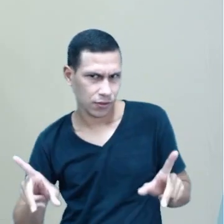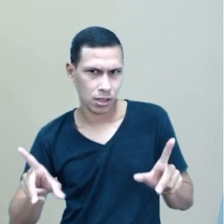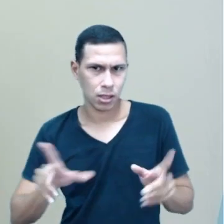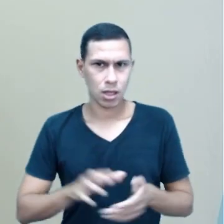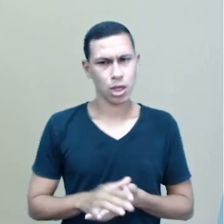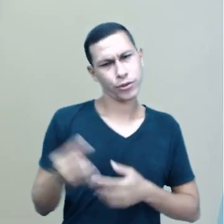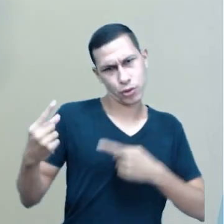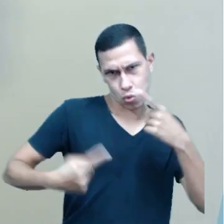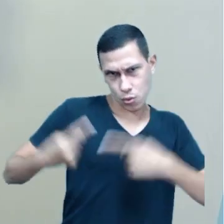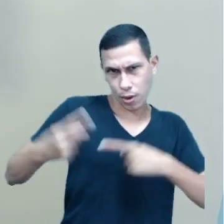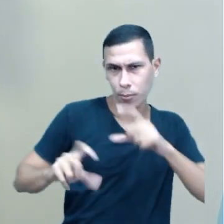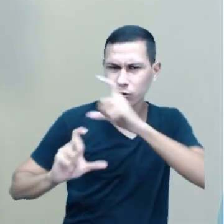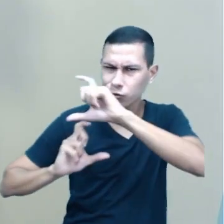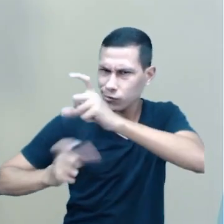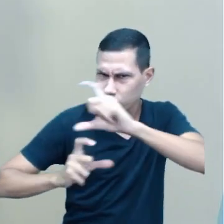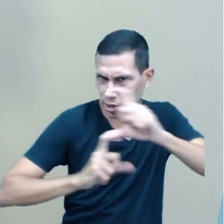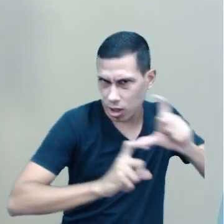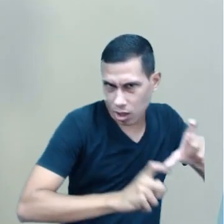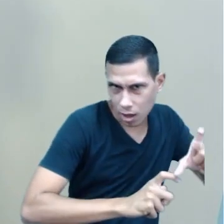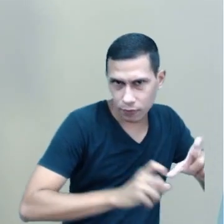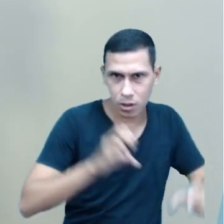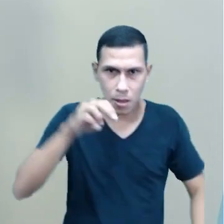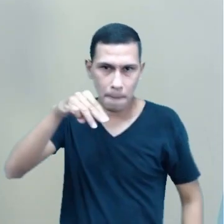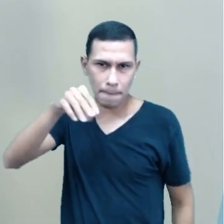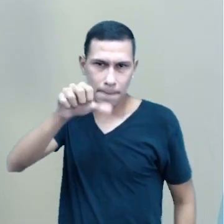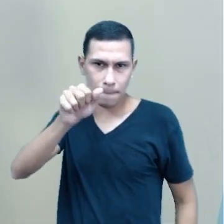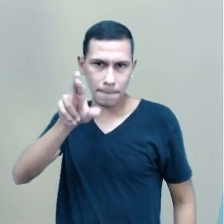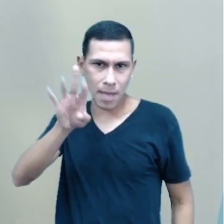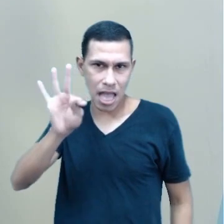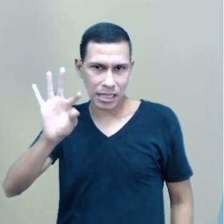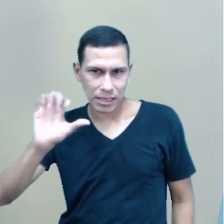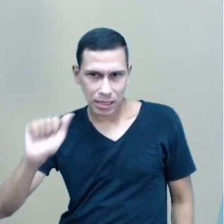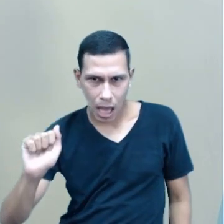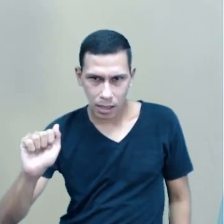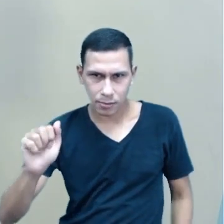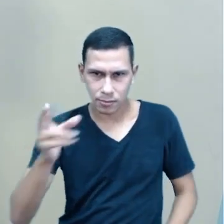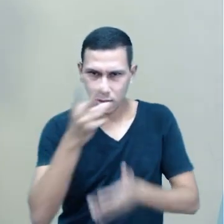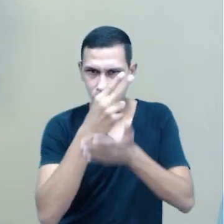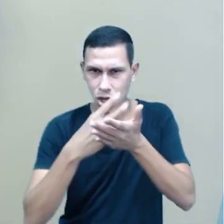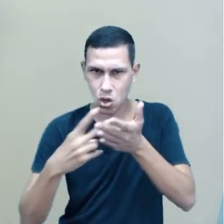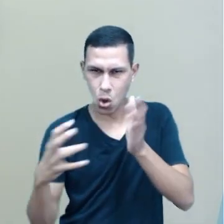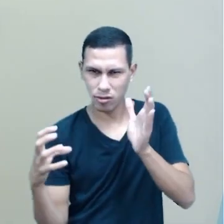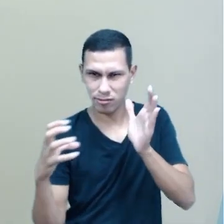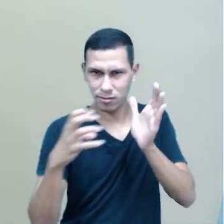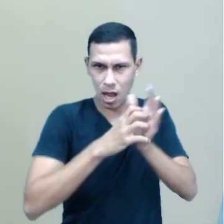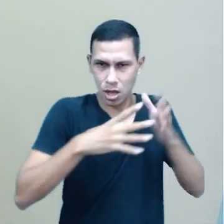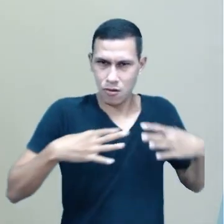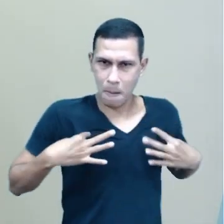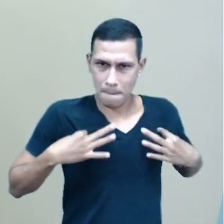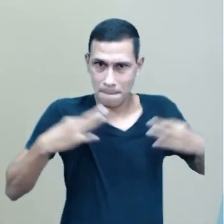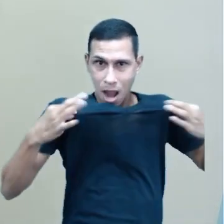charge, perdão, de Marta, que ela está bem ao centro com a sua camisa 10, a questão